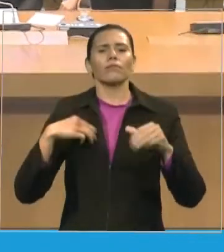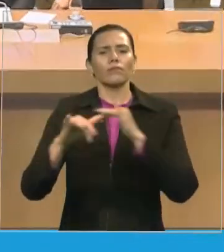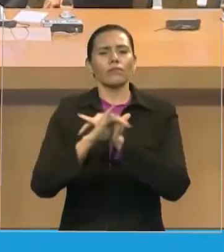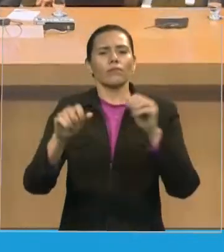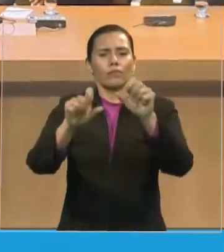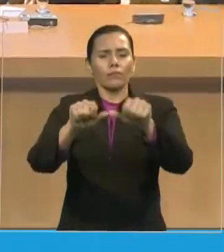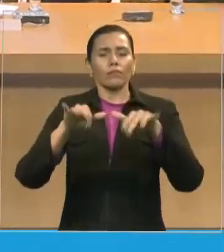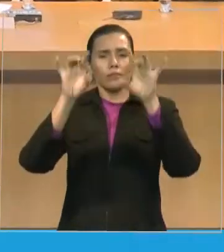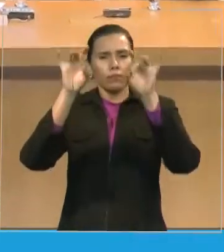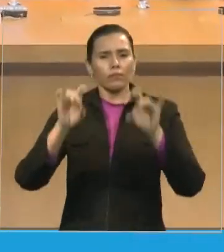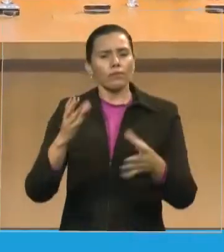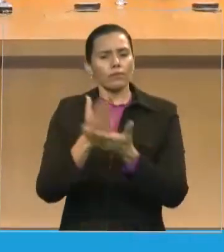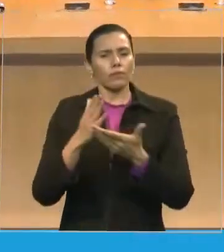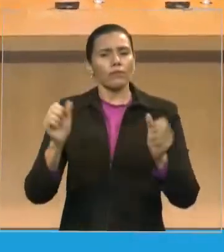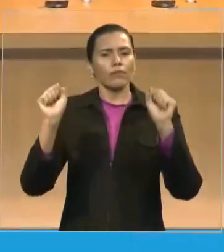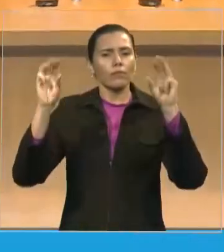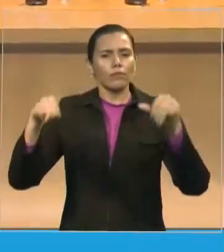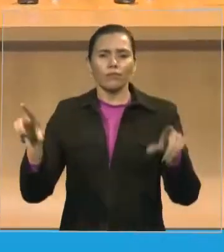sessão